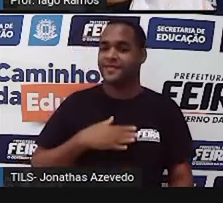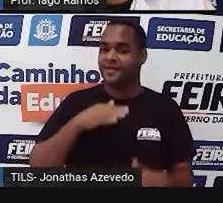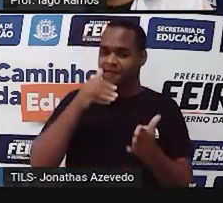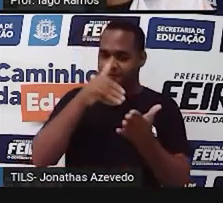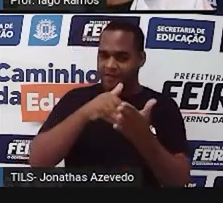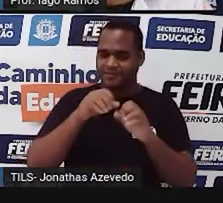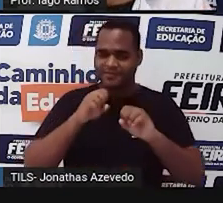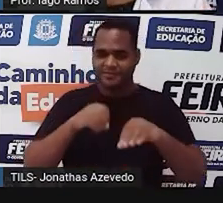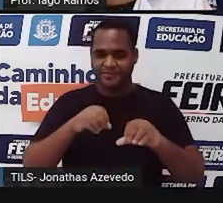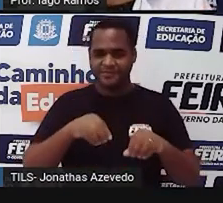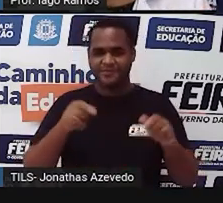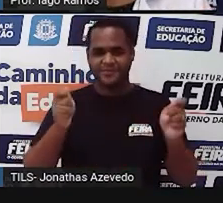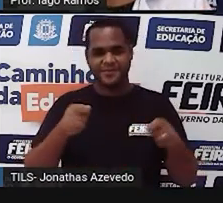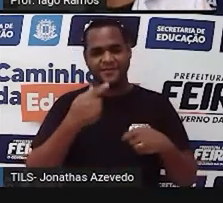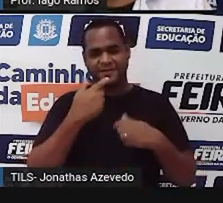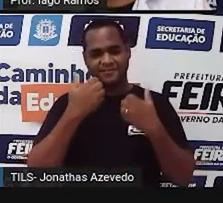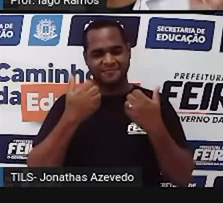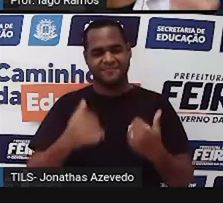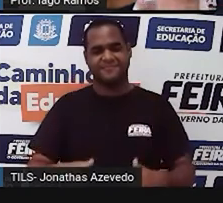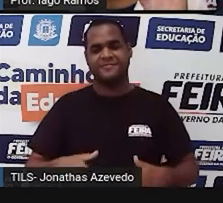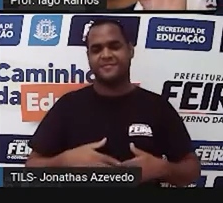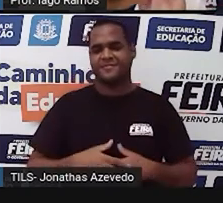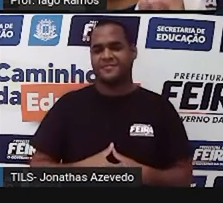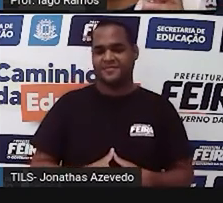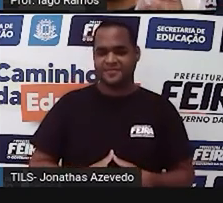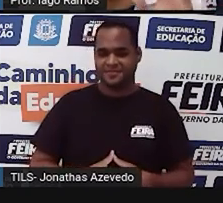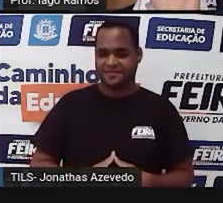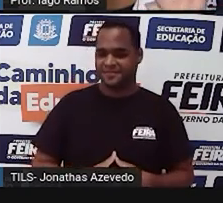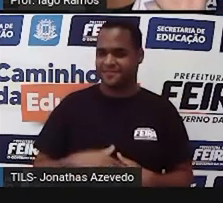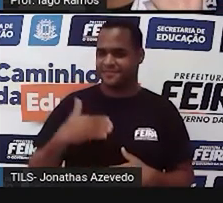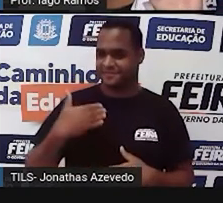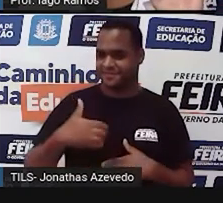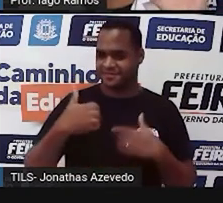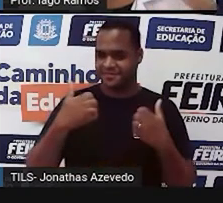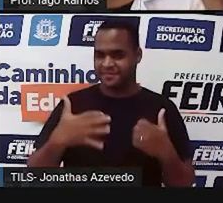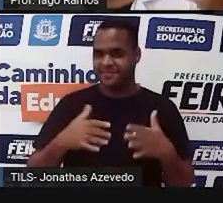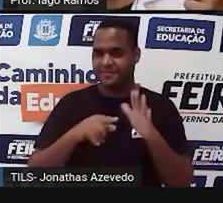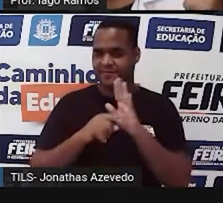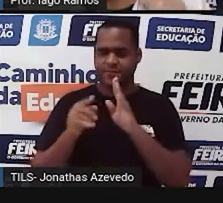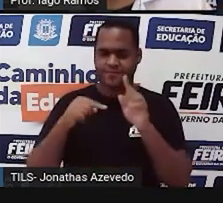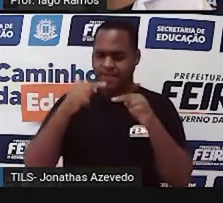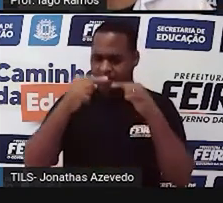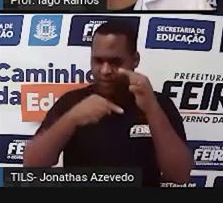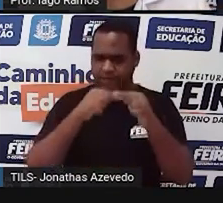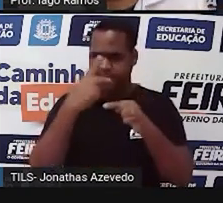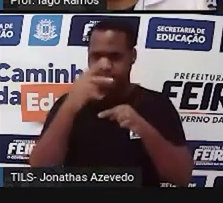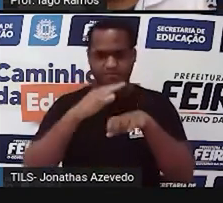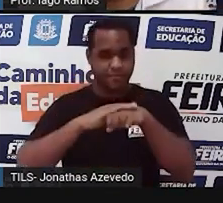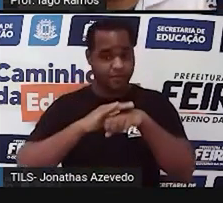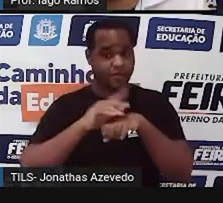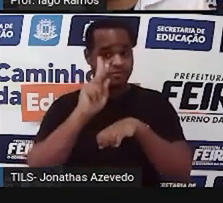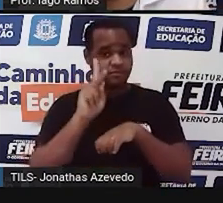eu falo sobre isso. Beleza? Então, vamos avançar o vídeo que você vai assistir depois.